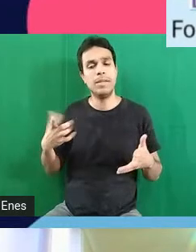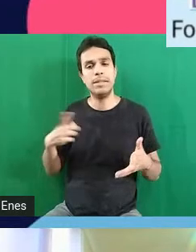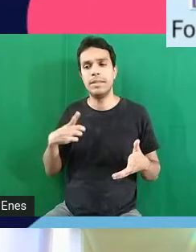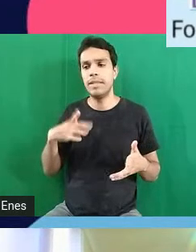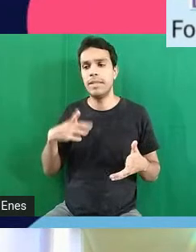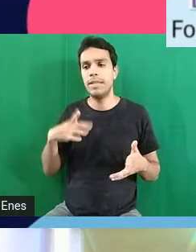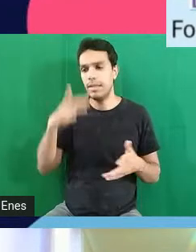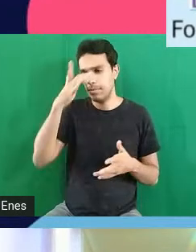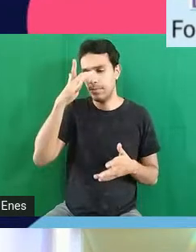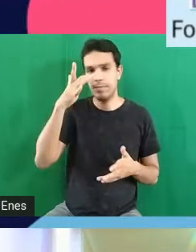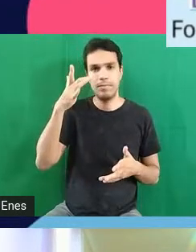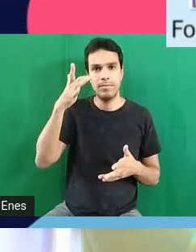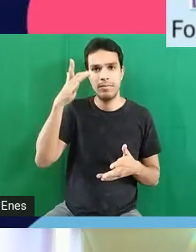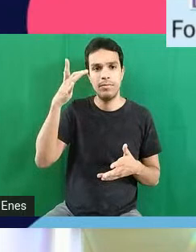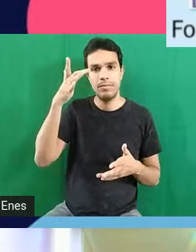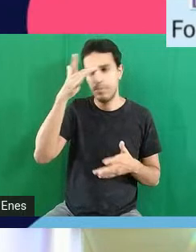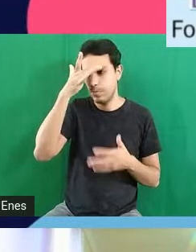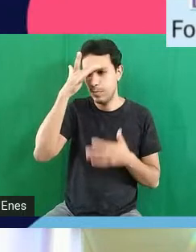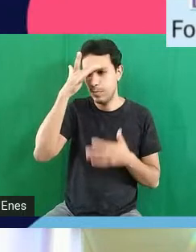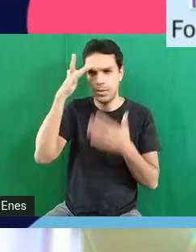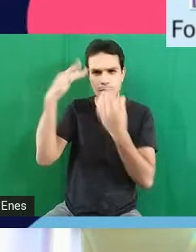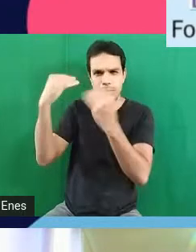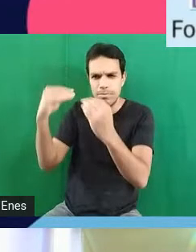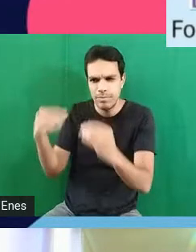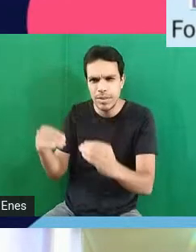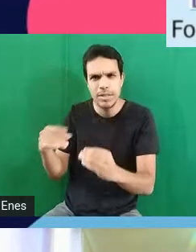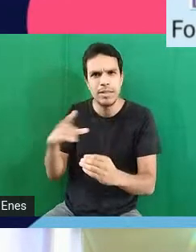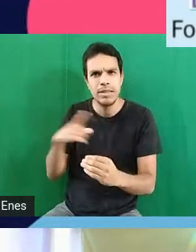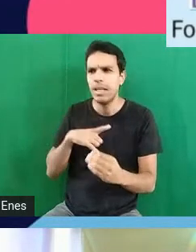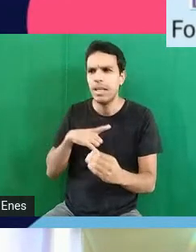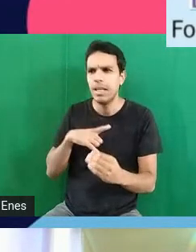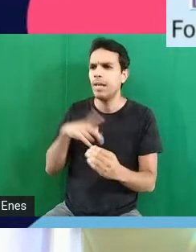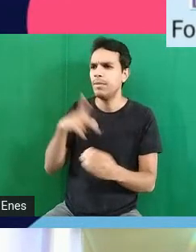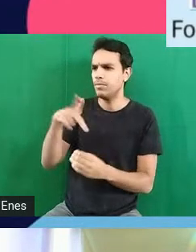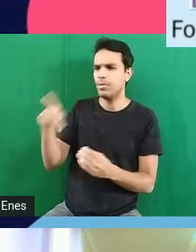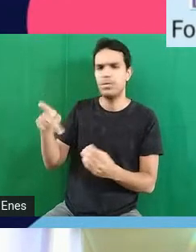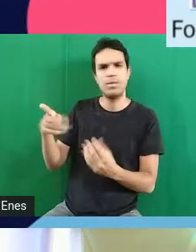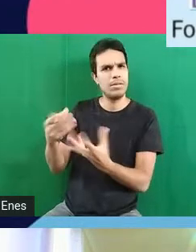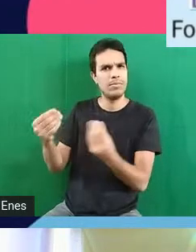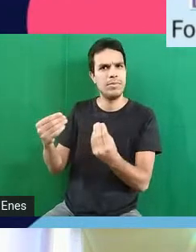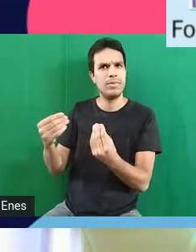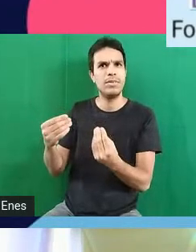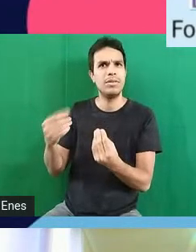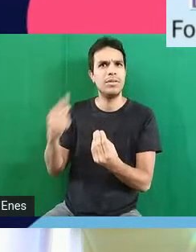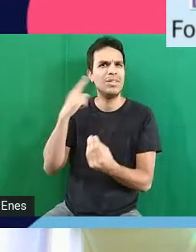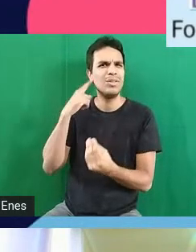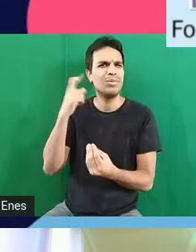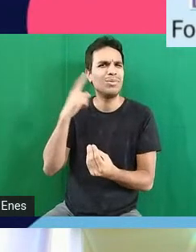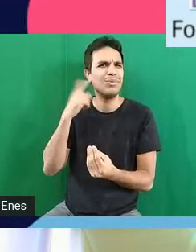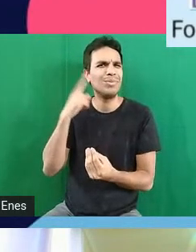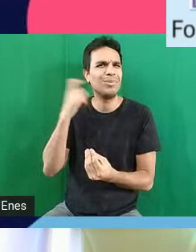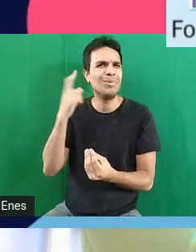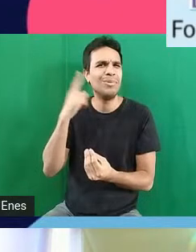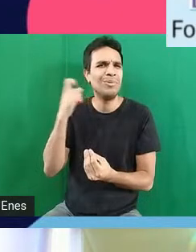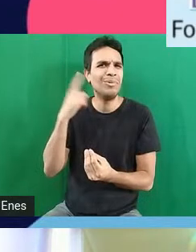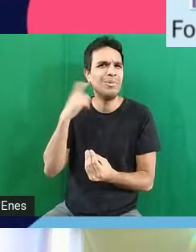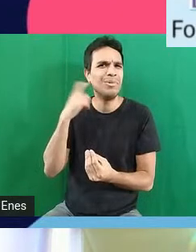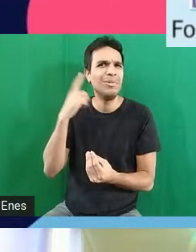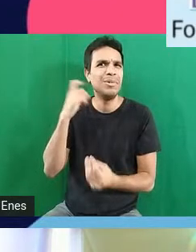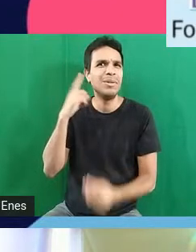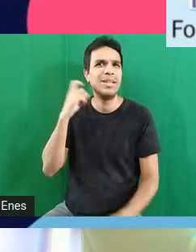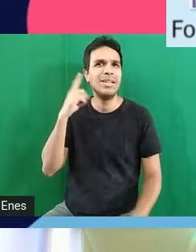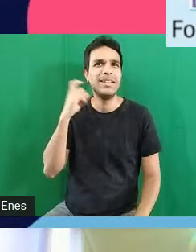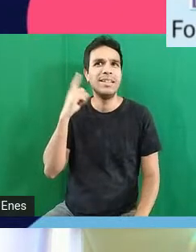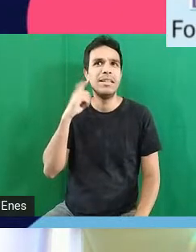postadas lá a gente percebe que são muitos professores que realmente estão eu tô ouvindo ruído só eu tô ouvindo? tem um ruído mesmo